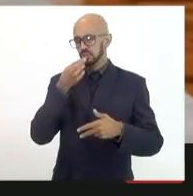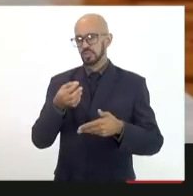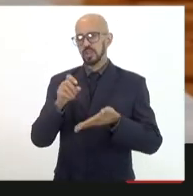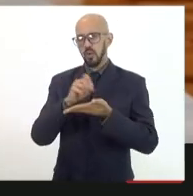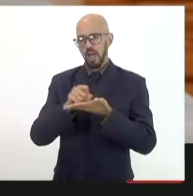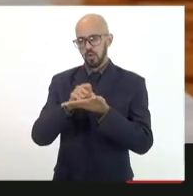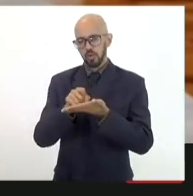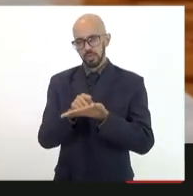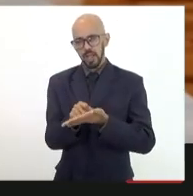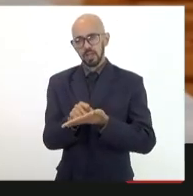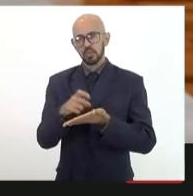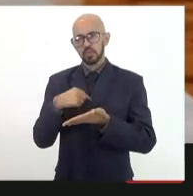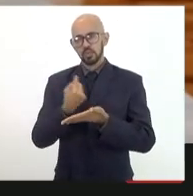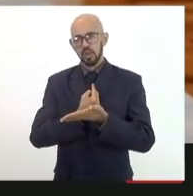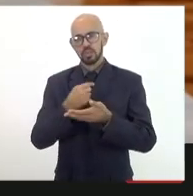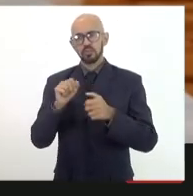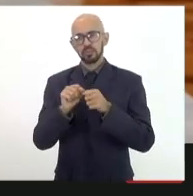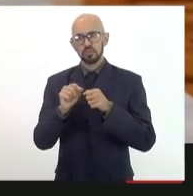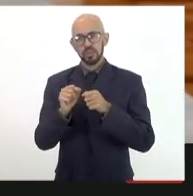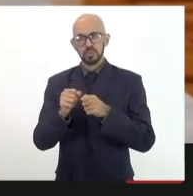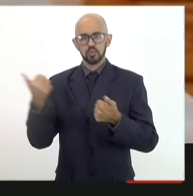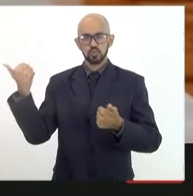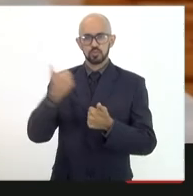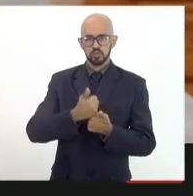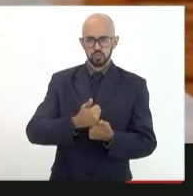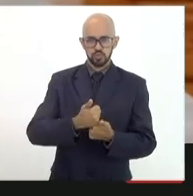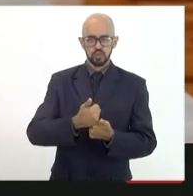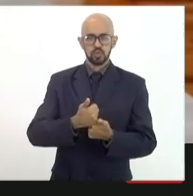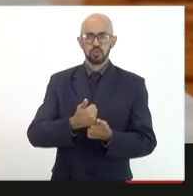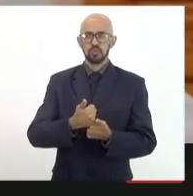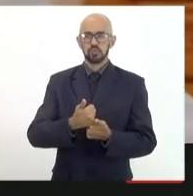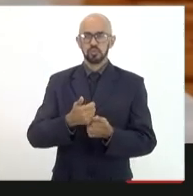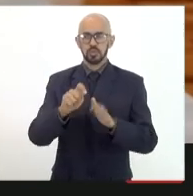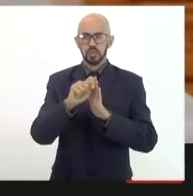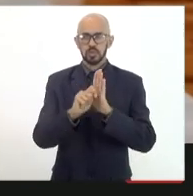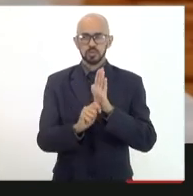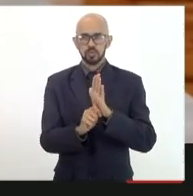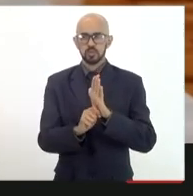fazer um substitutivo para que a possa